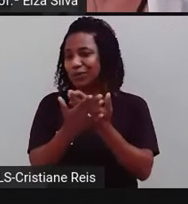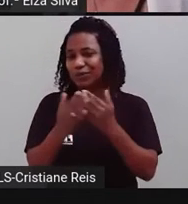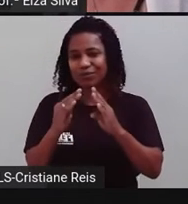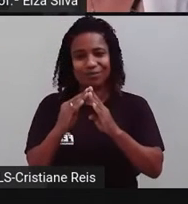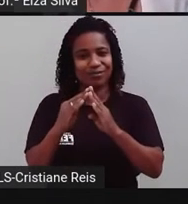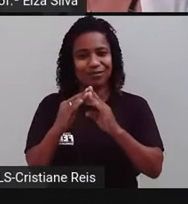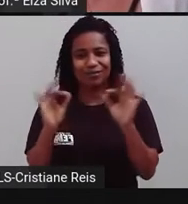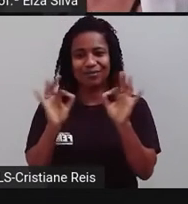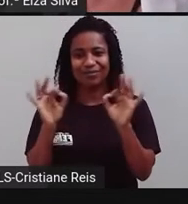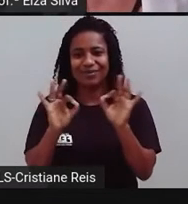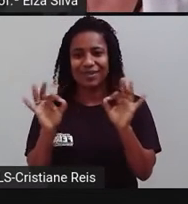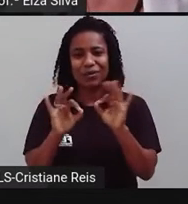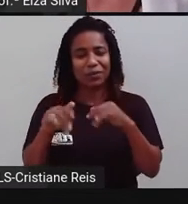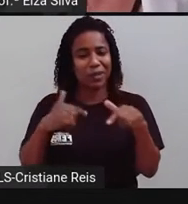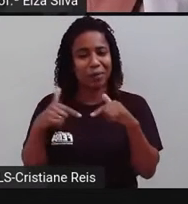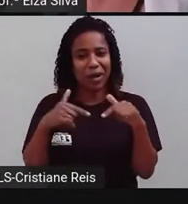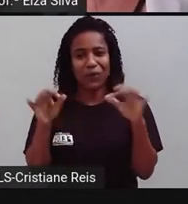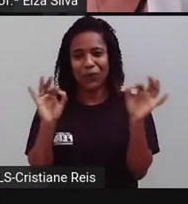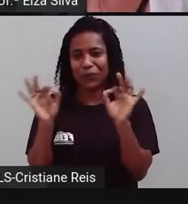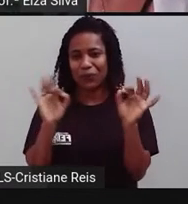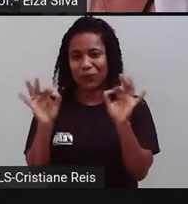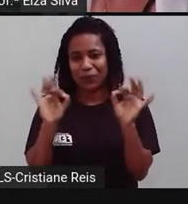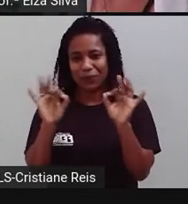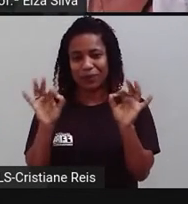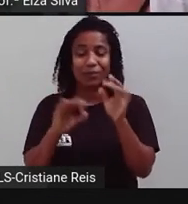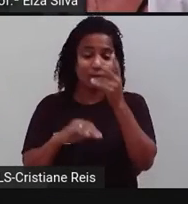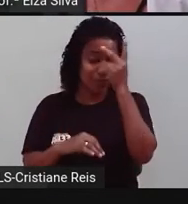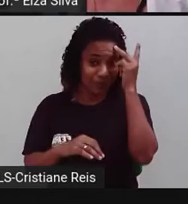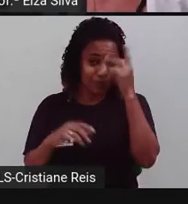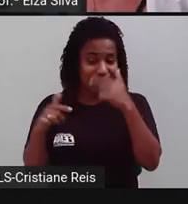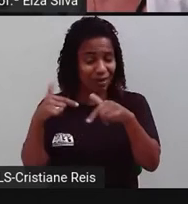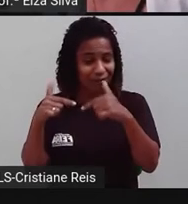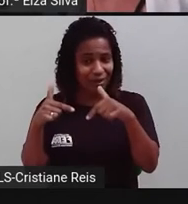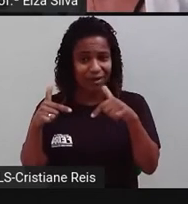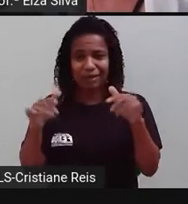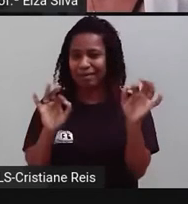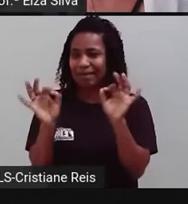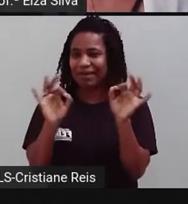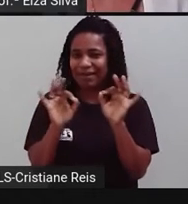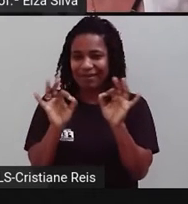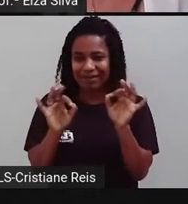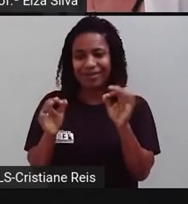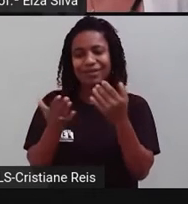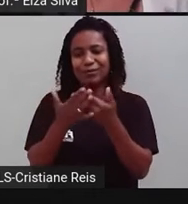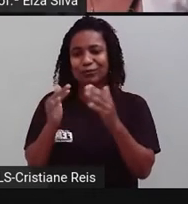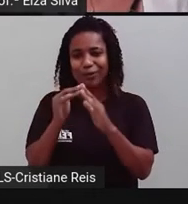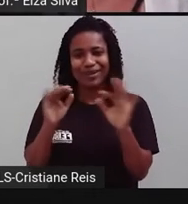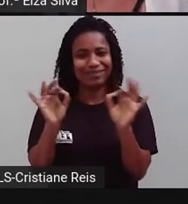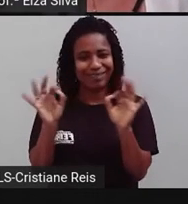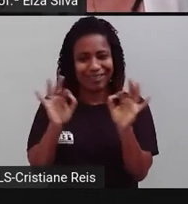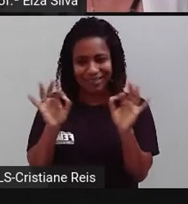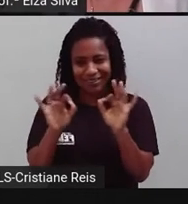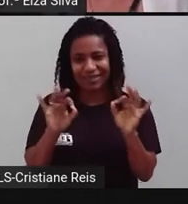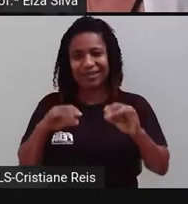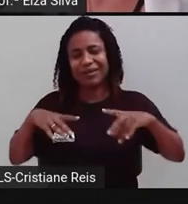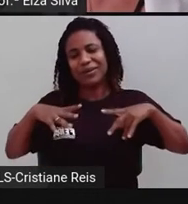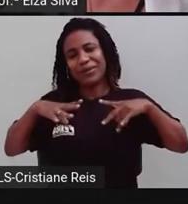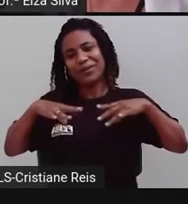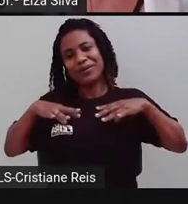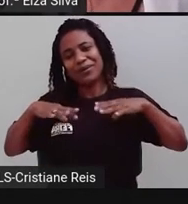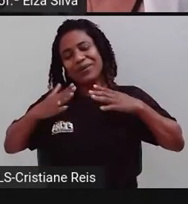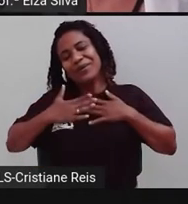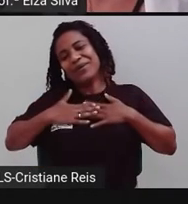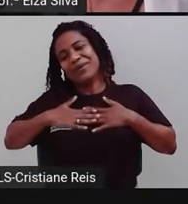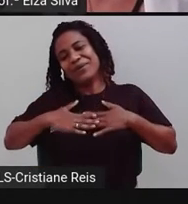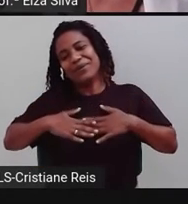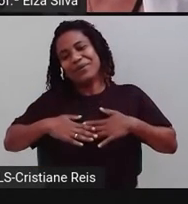escola ou não vai trabalhar, né? No caso das pessoas que trabalham. Então, seria um tempo, uma época de relaxar,